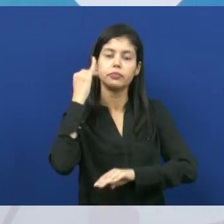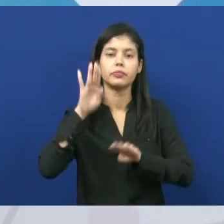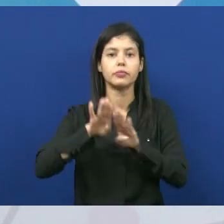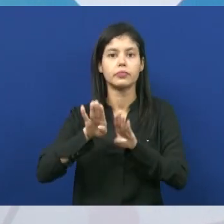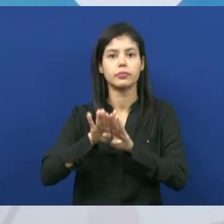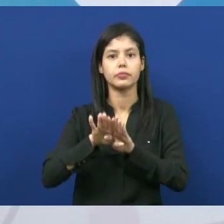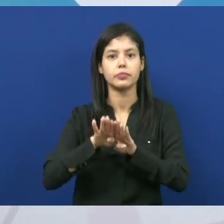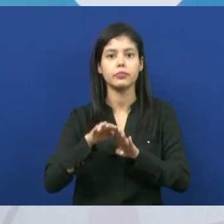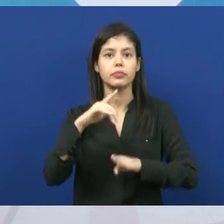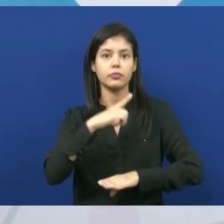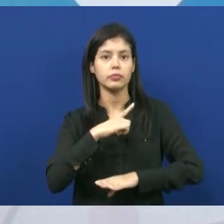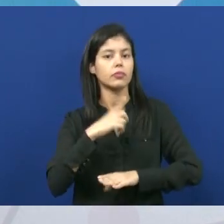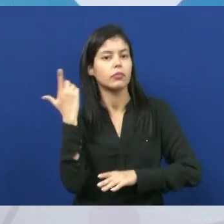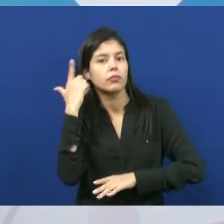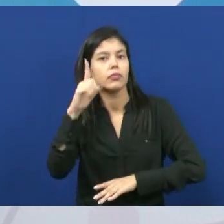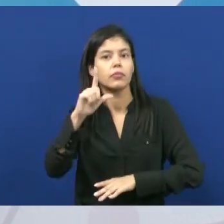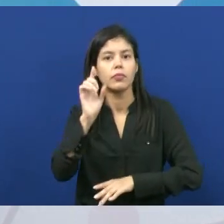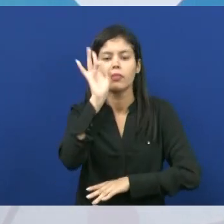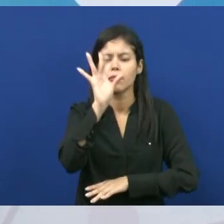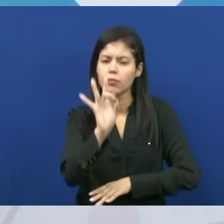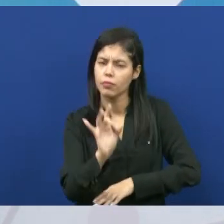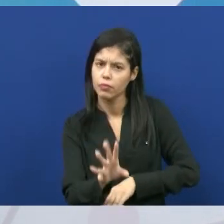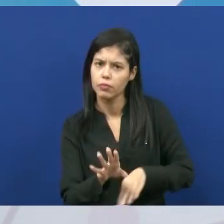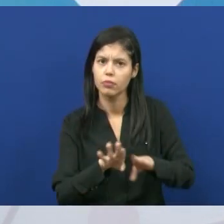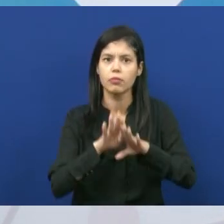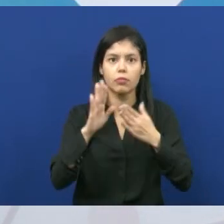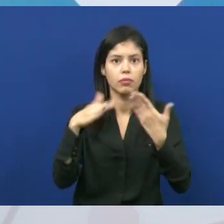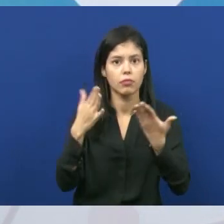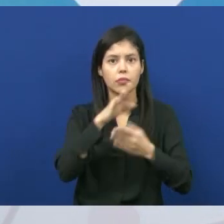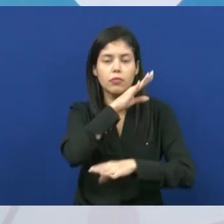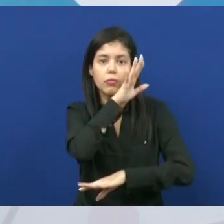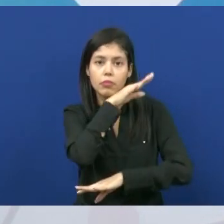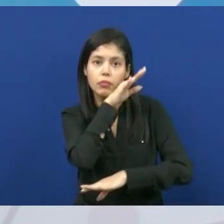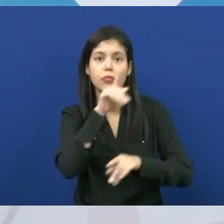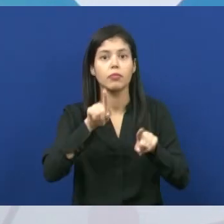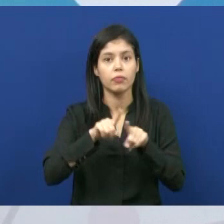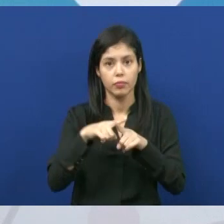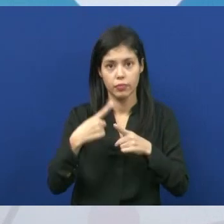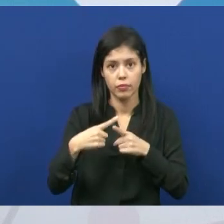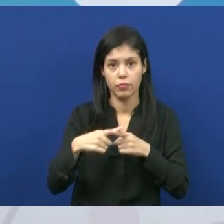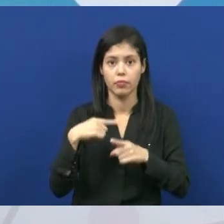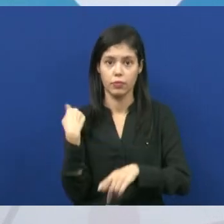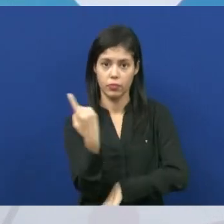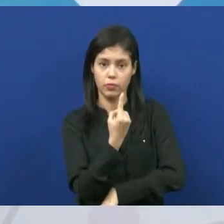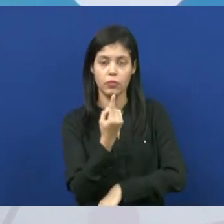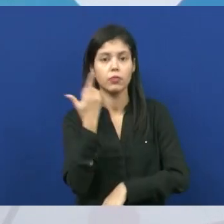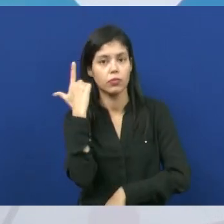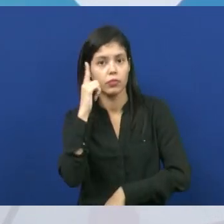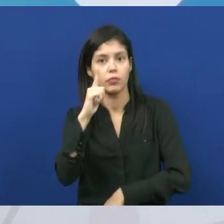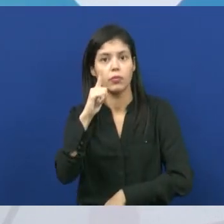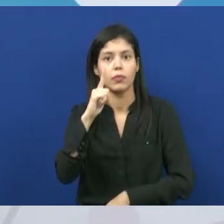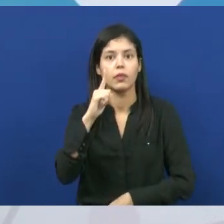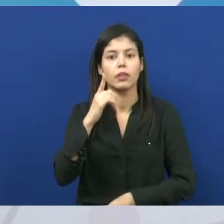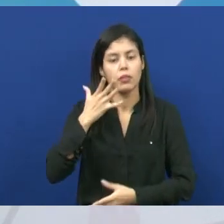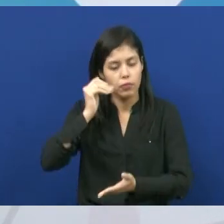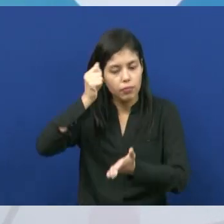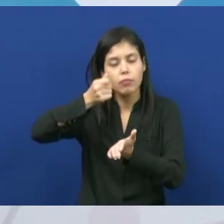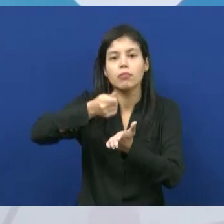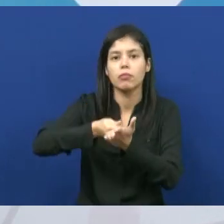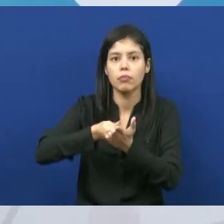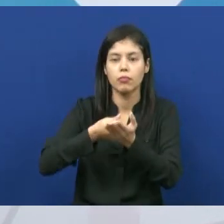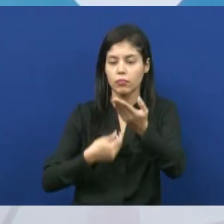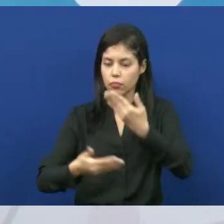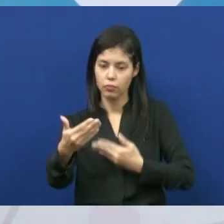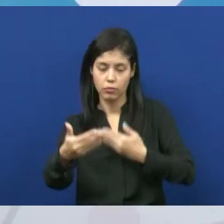que a gente consiga saber cada um desses seres vivos para que a gente consiga, futuramente, estabelecer as